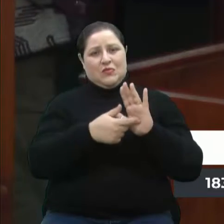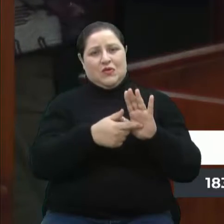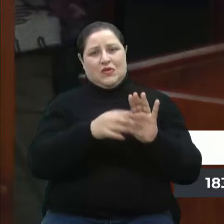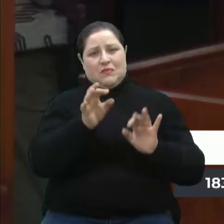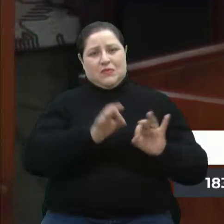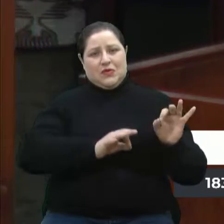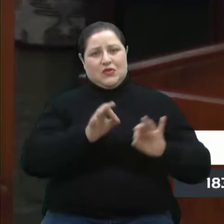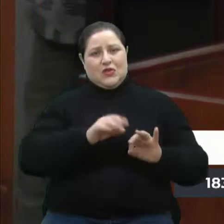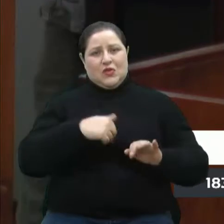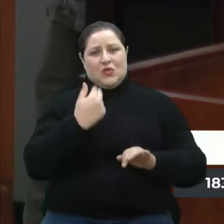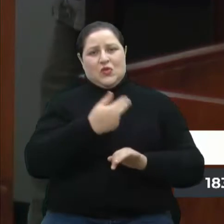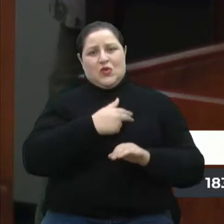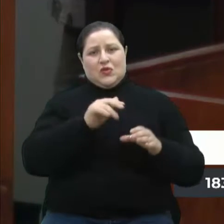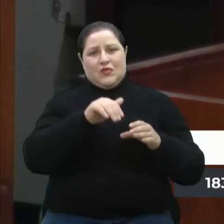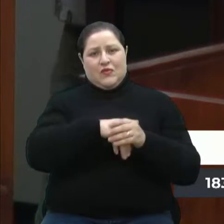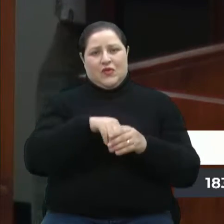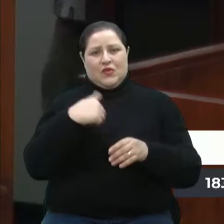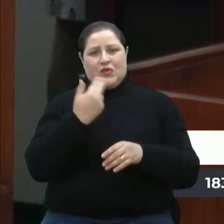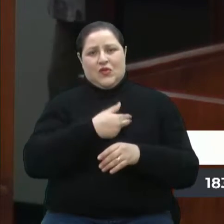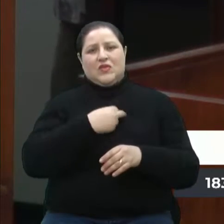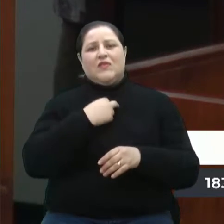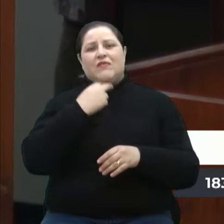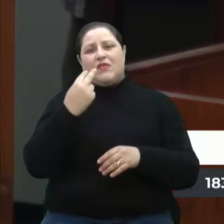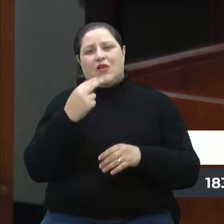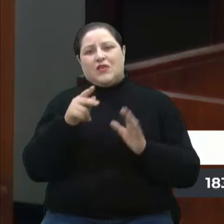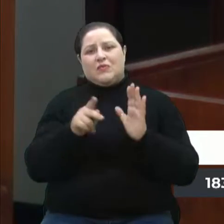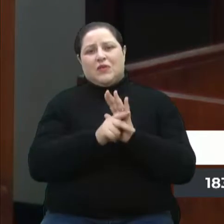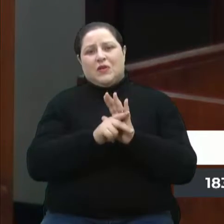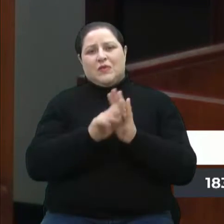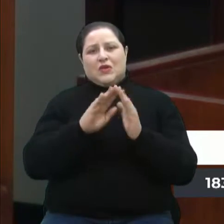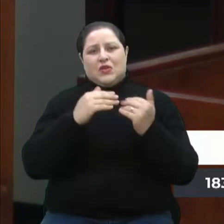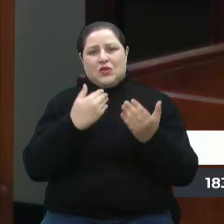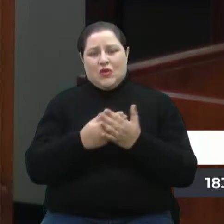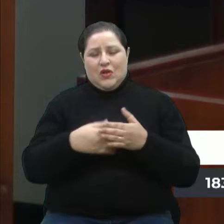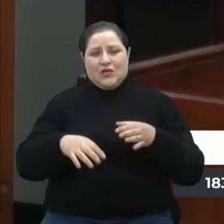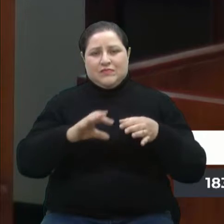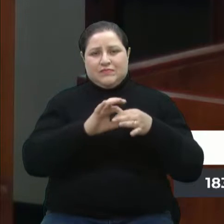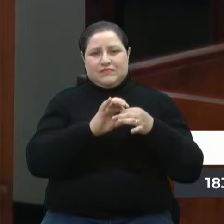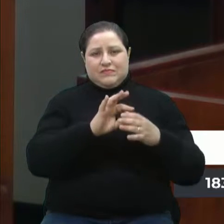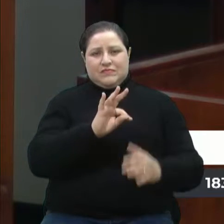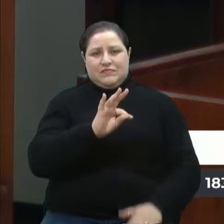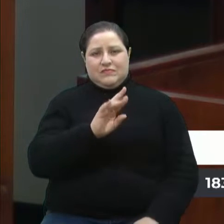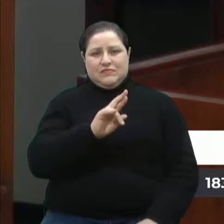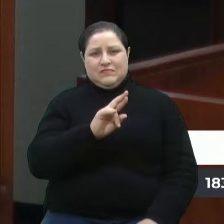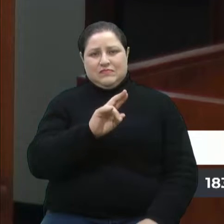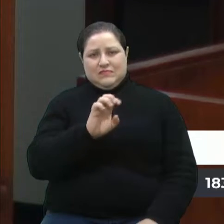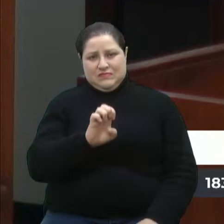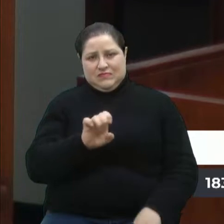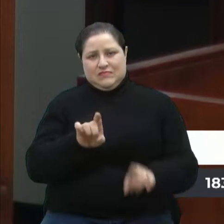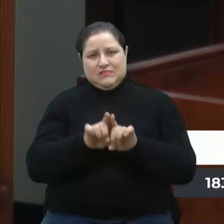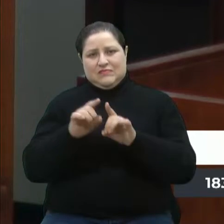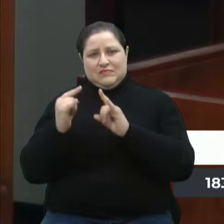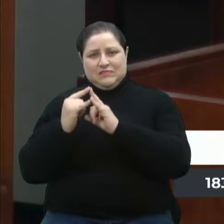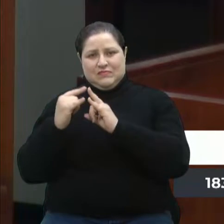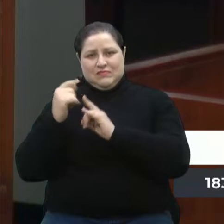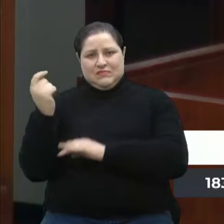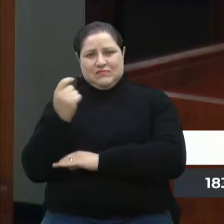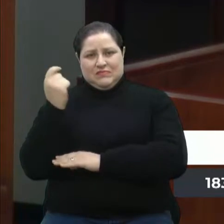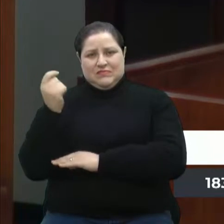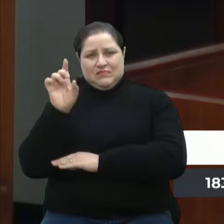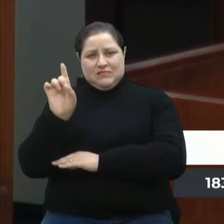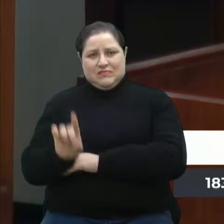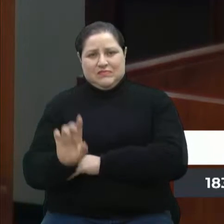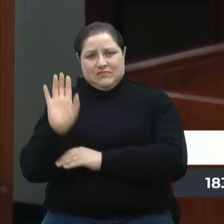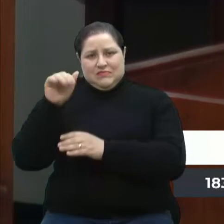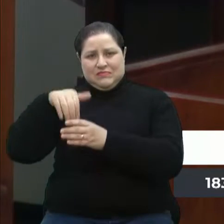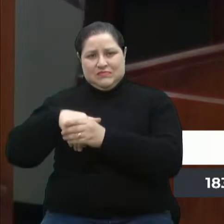Nossa Voz, que é uma realização da escola em parceria com o TRRS, com o IGAD, o Instituto Gaúcho de Direito